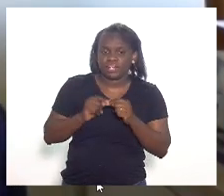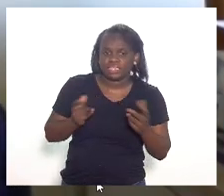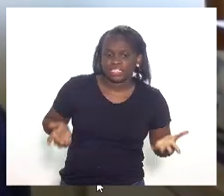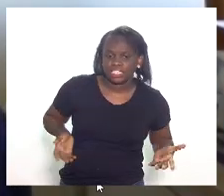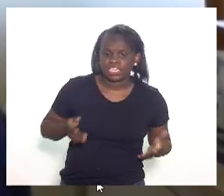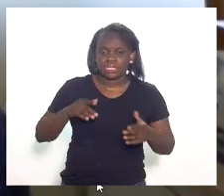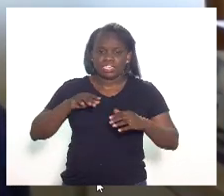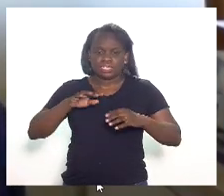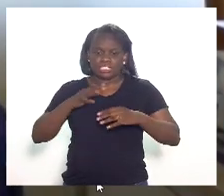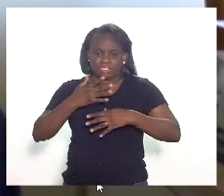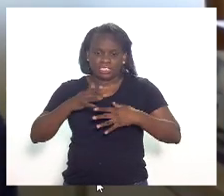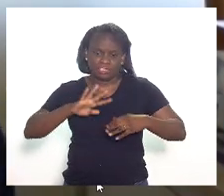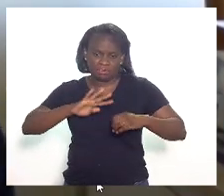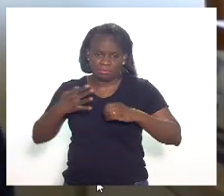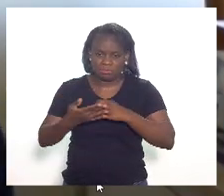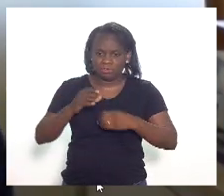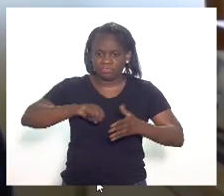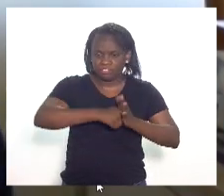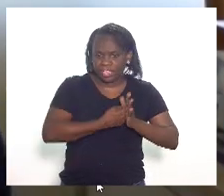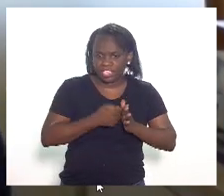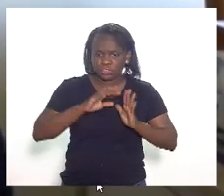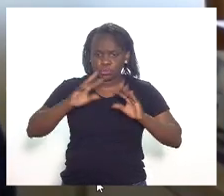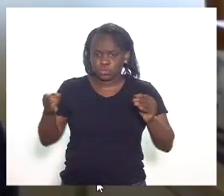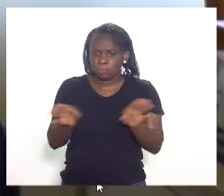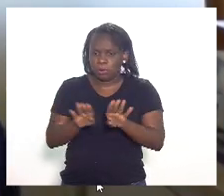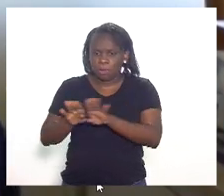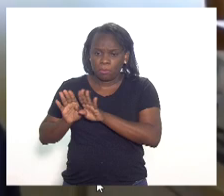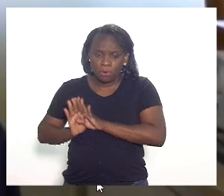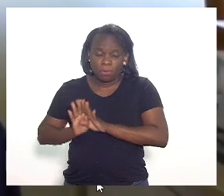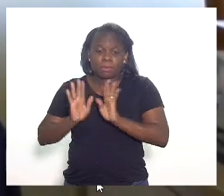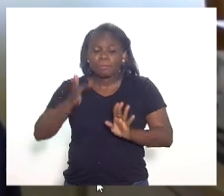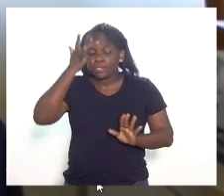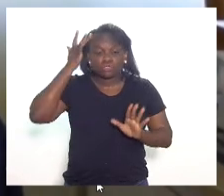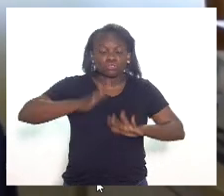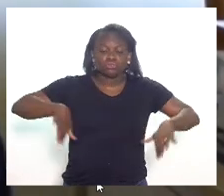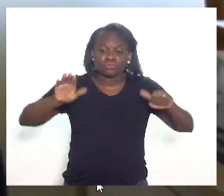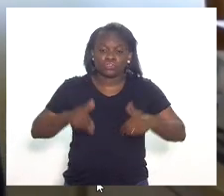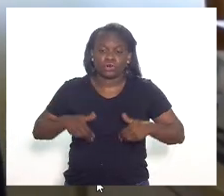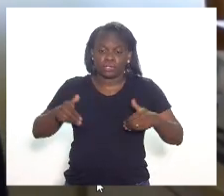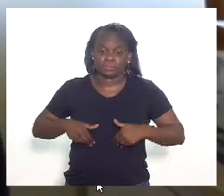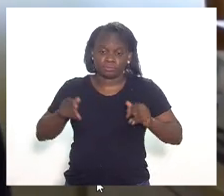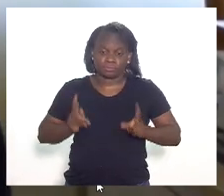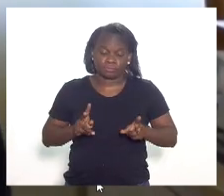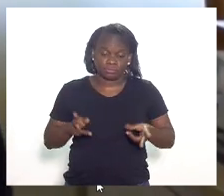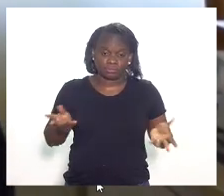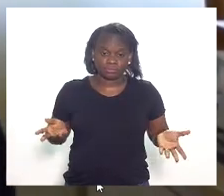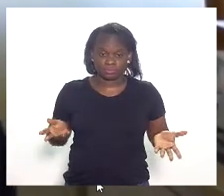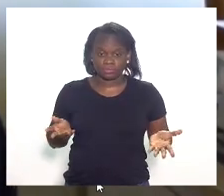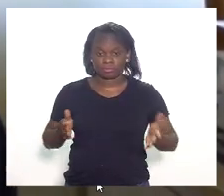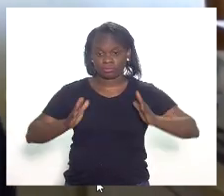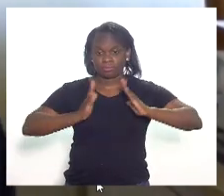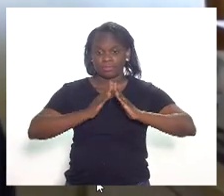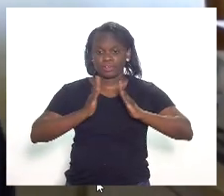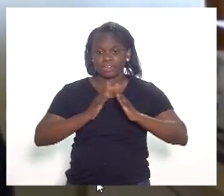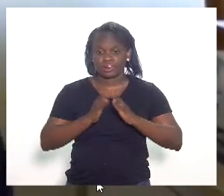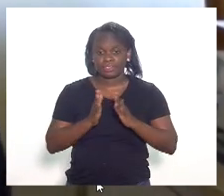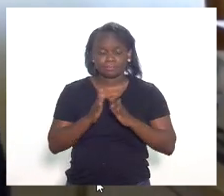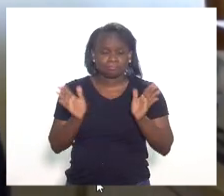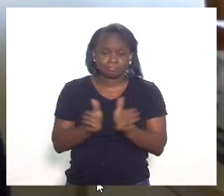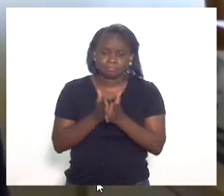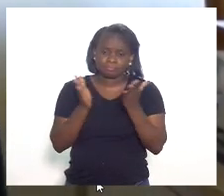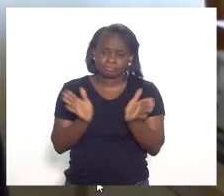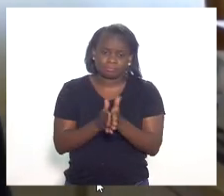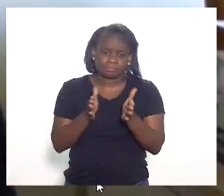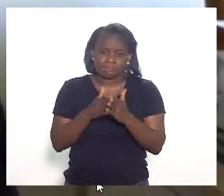lockdown porque as pessoas famintas, deputada Lucinha, numa moradia tosca